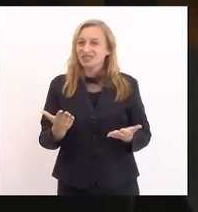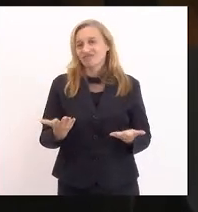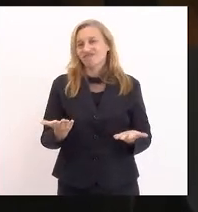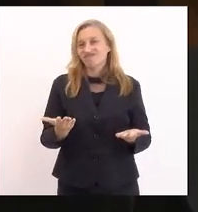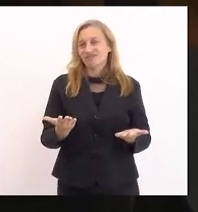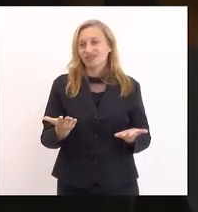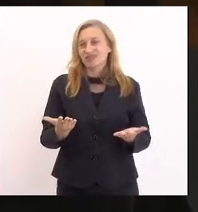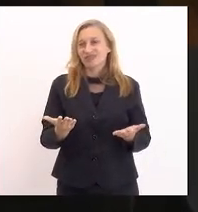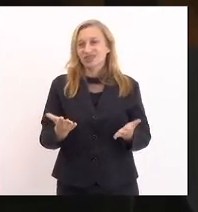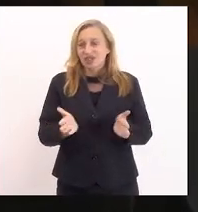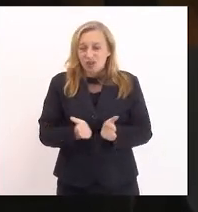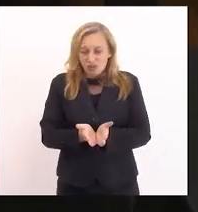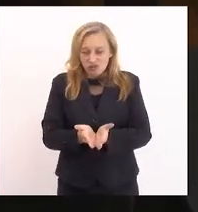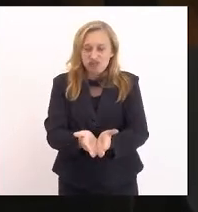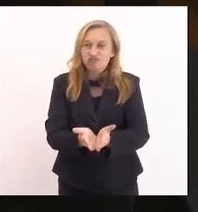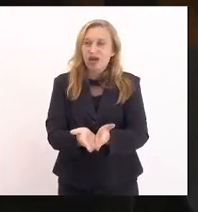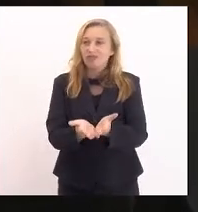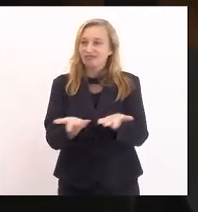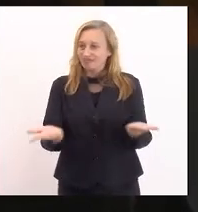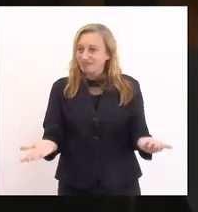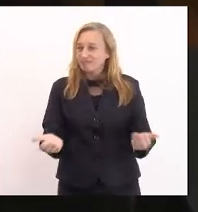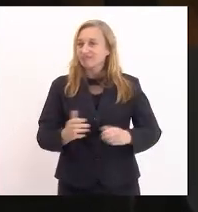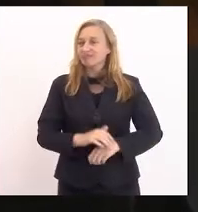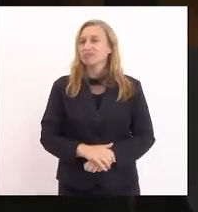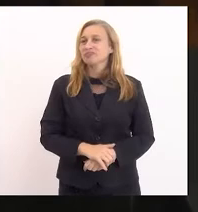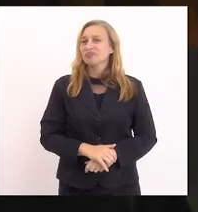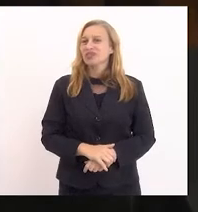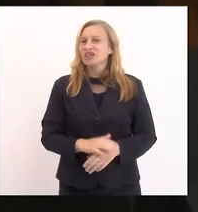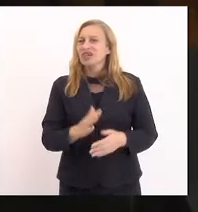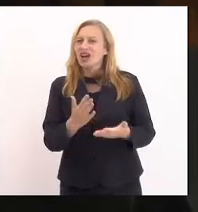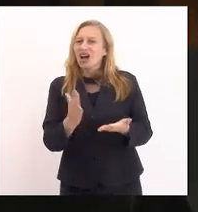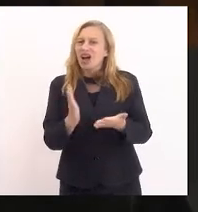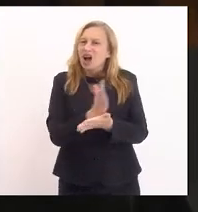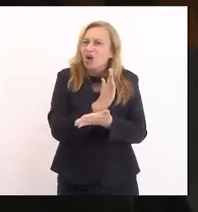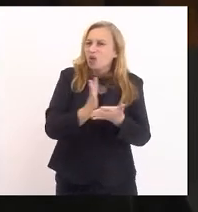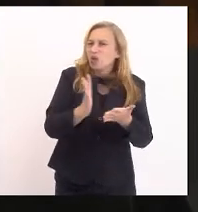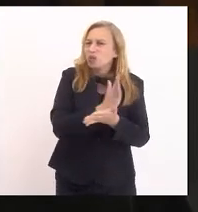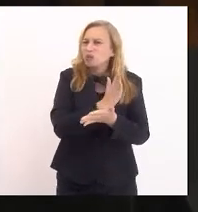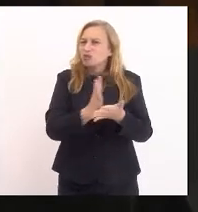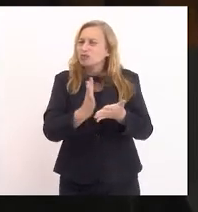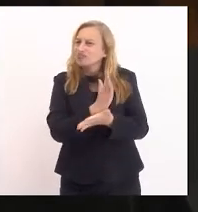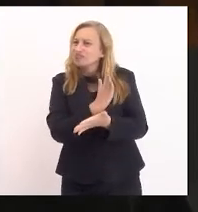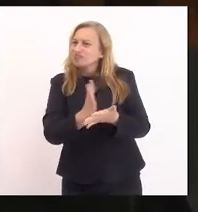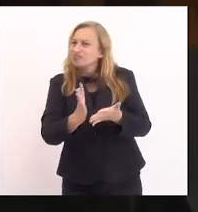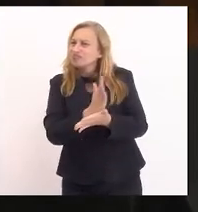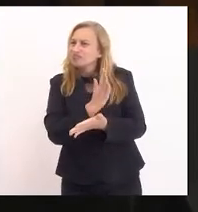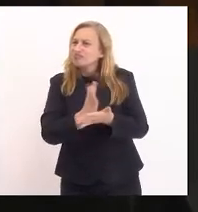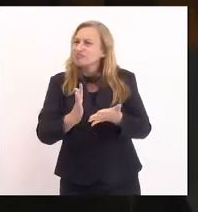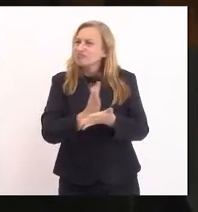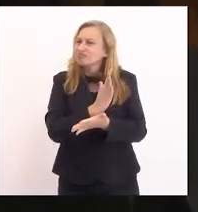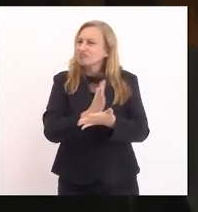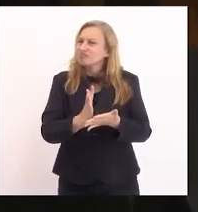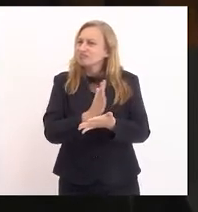das barcas. Há alguns traços comuns nesses três